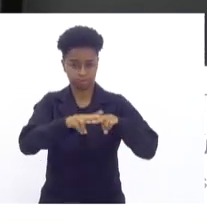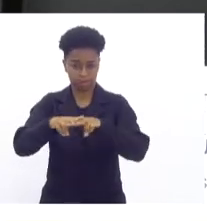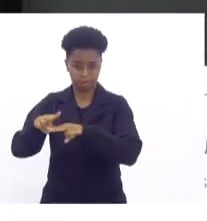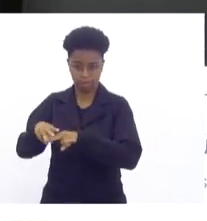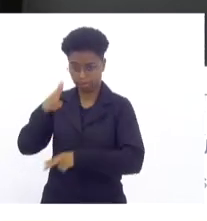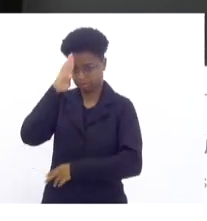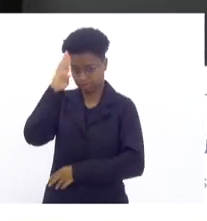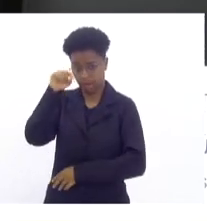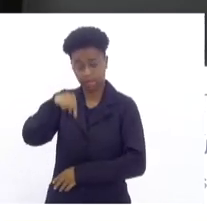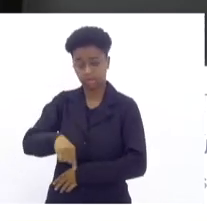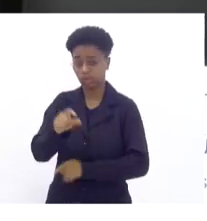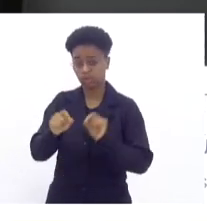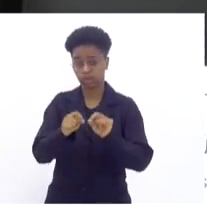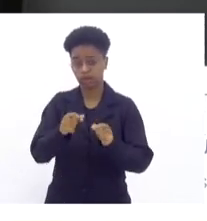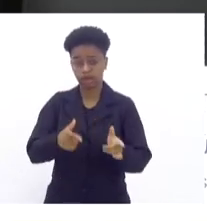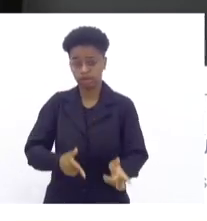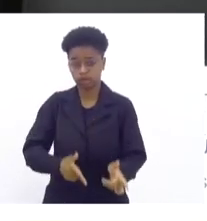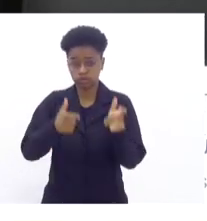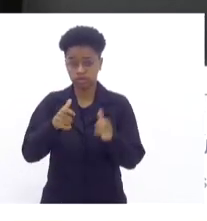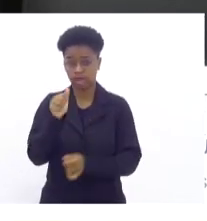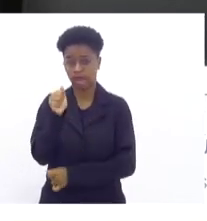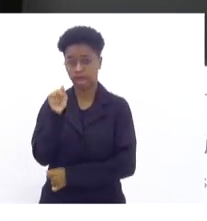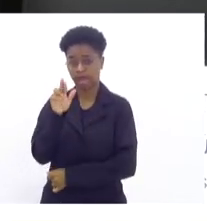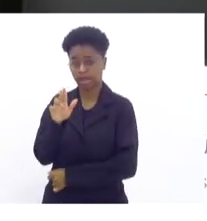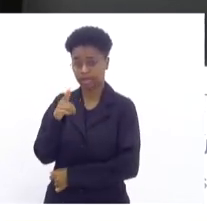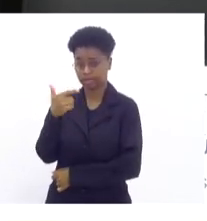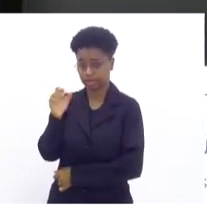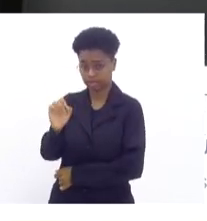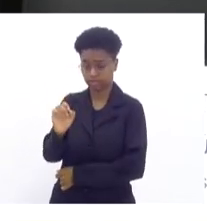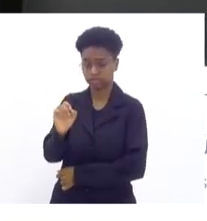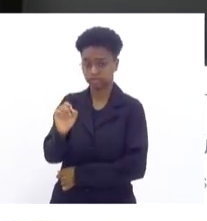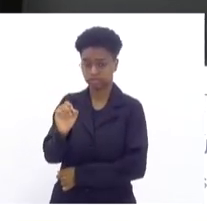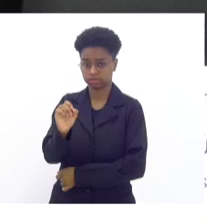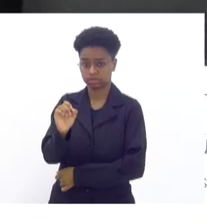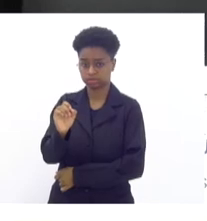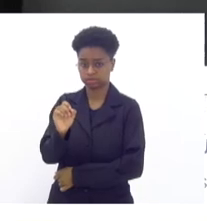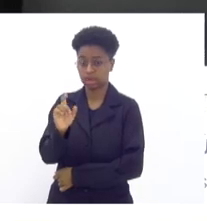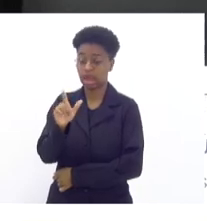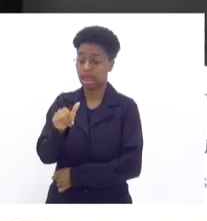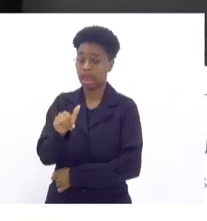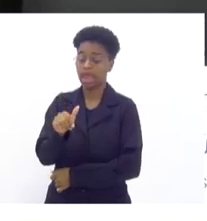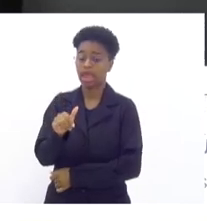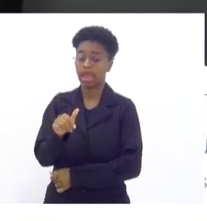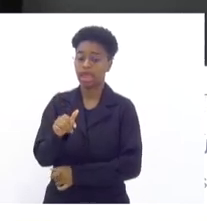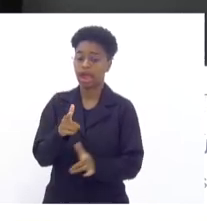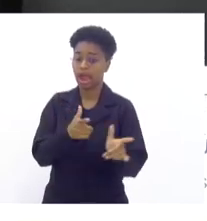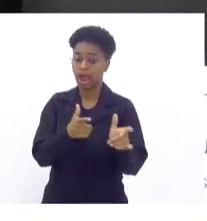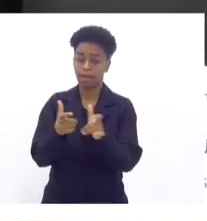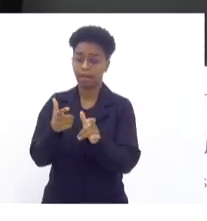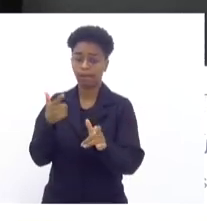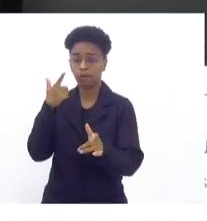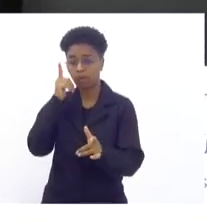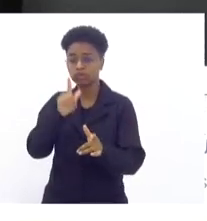são fuzis AR, AR-10, armamento que fura até blindagem.